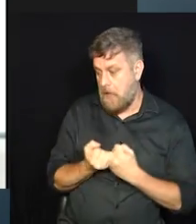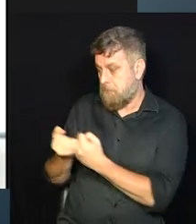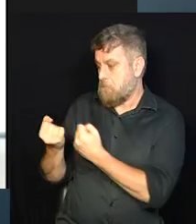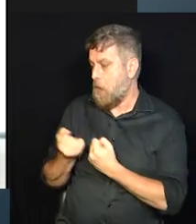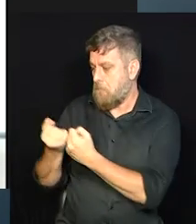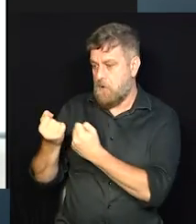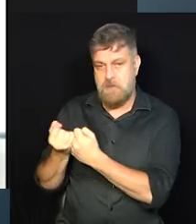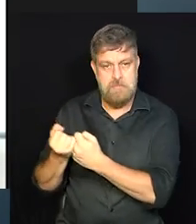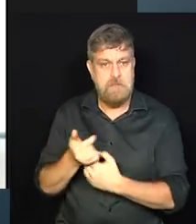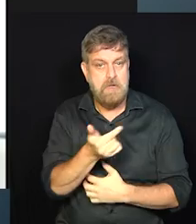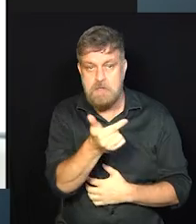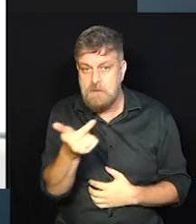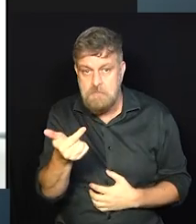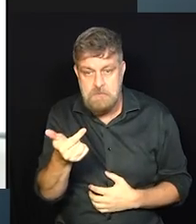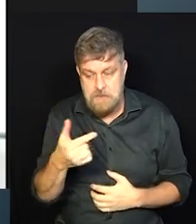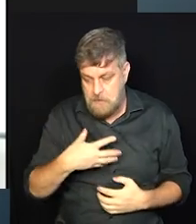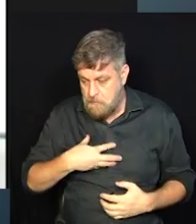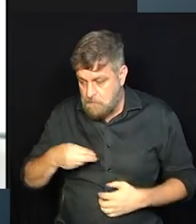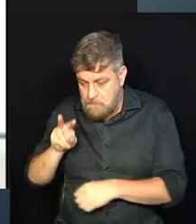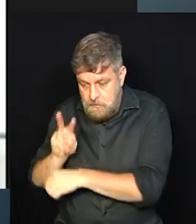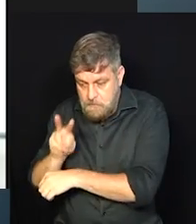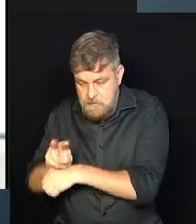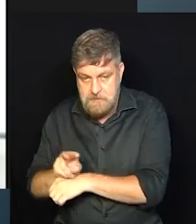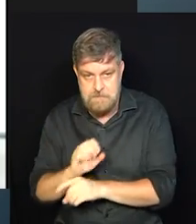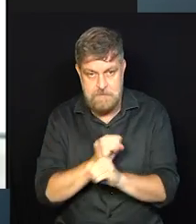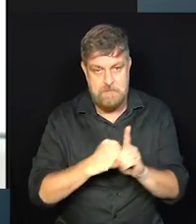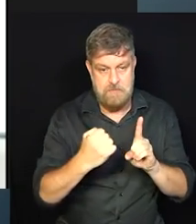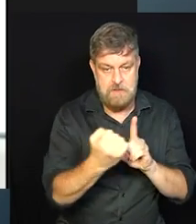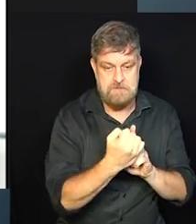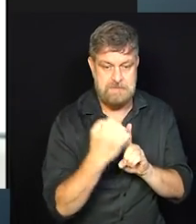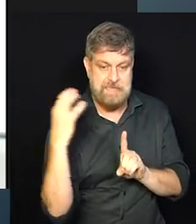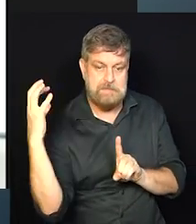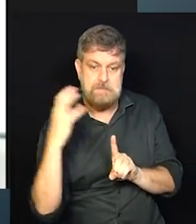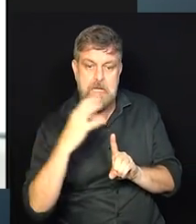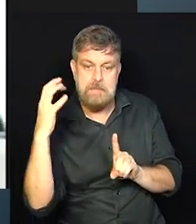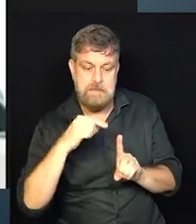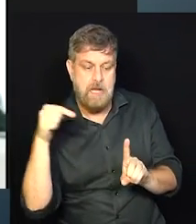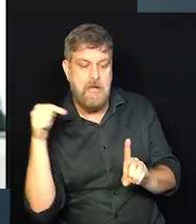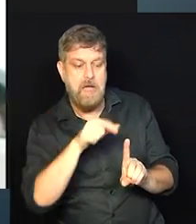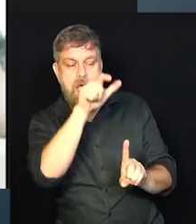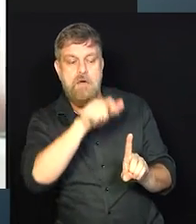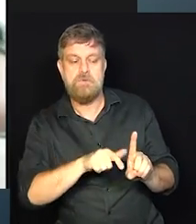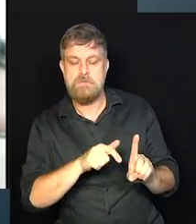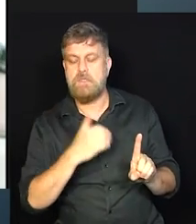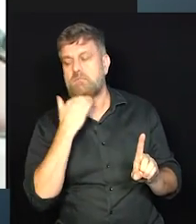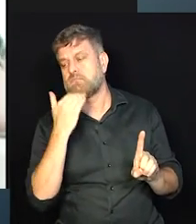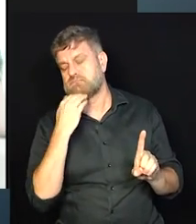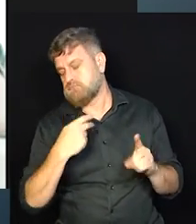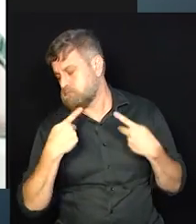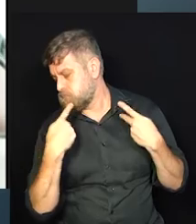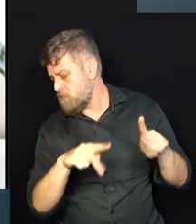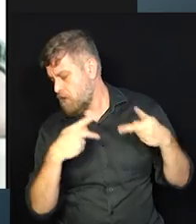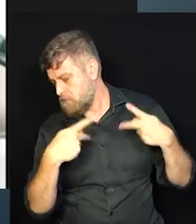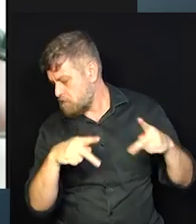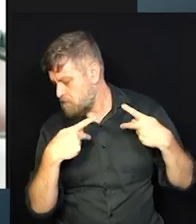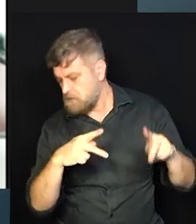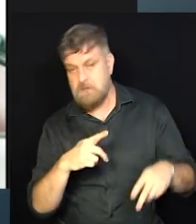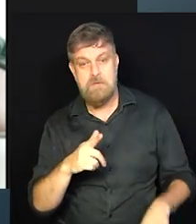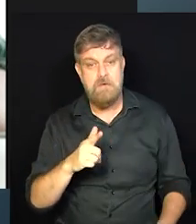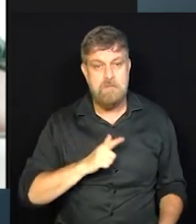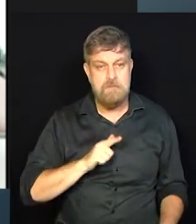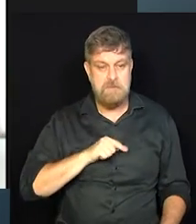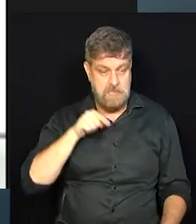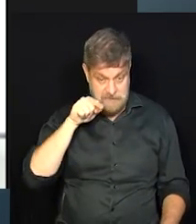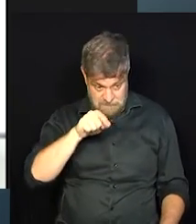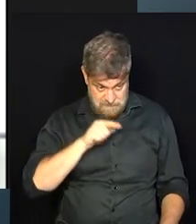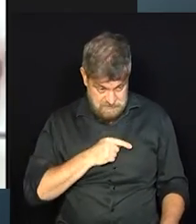ela simplesmente o que a sociedade diz para ela é que ela tem que se virar, né? Tem até falam,